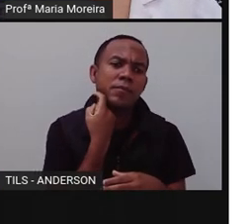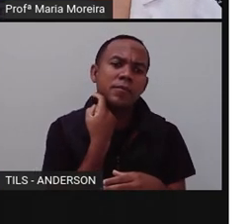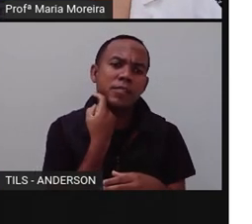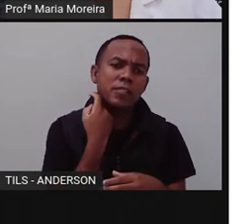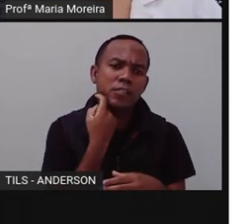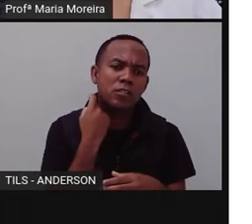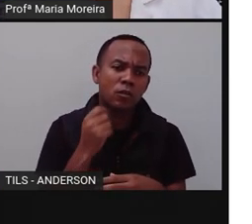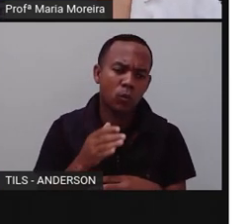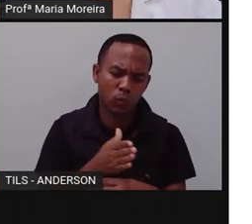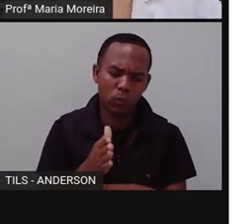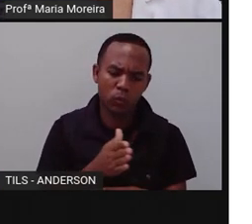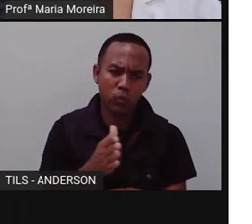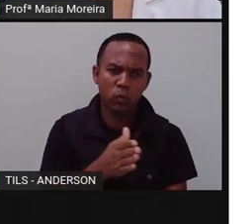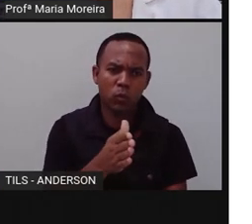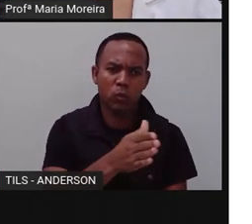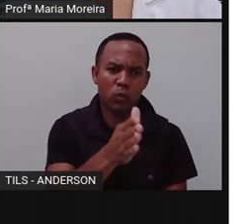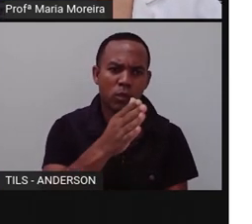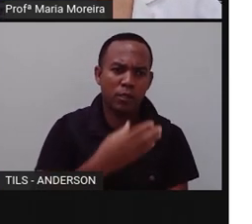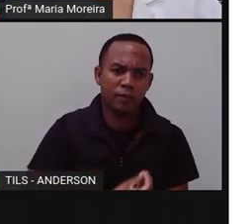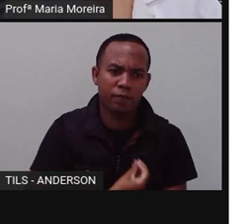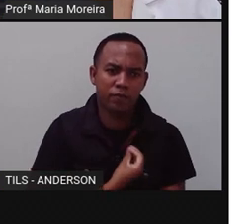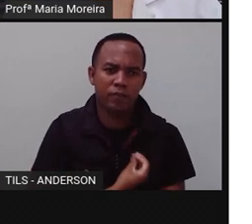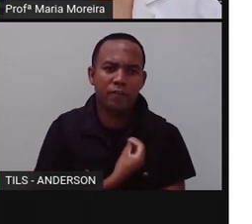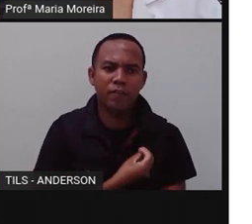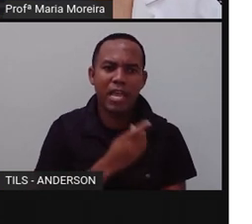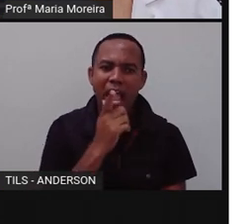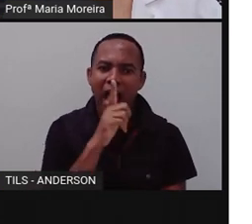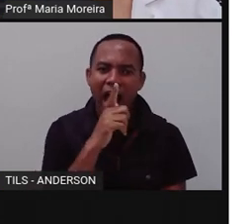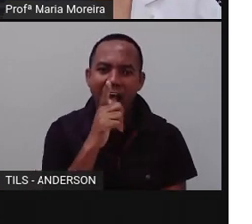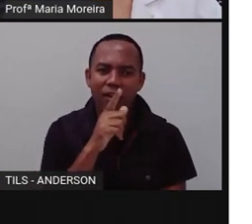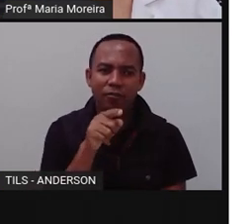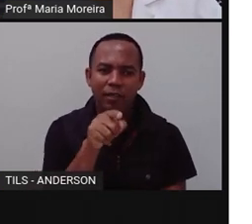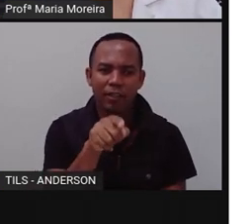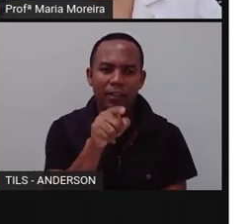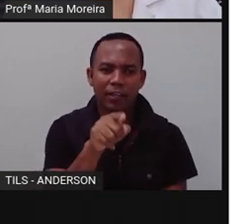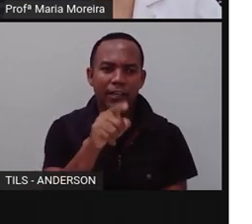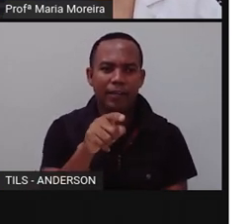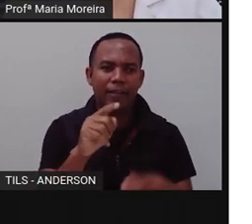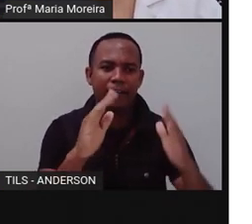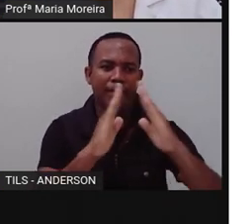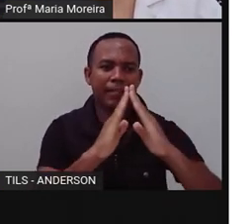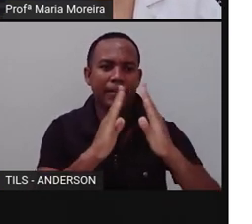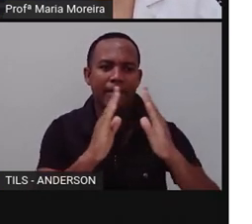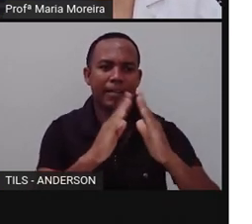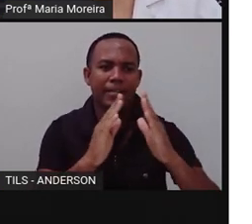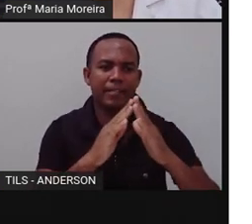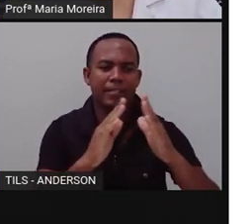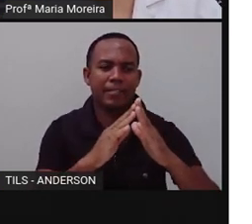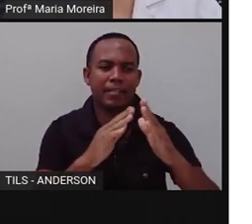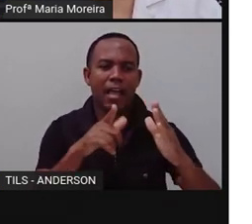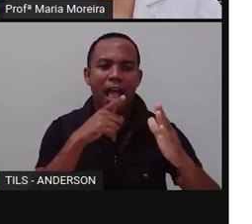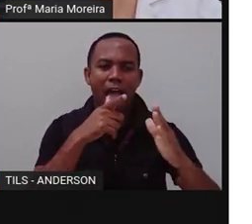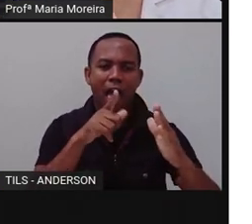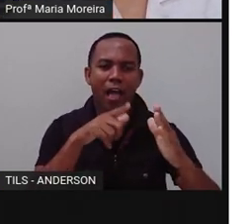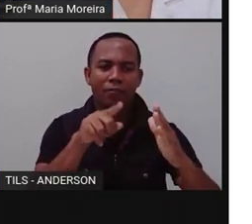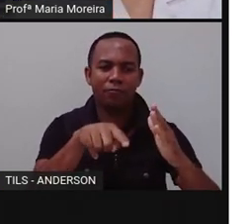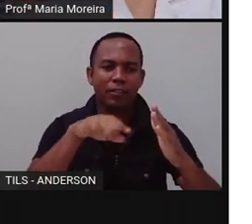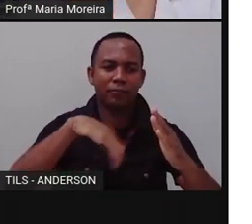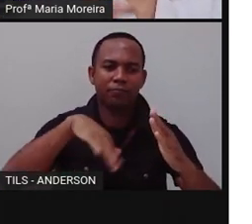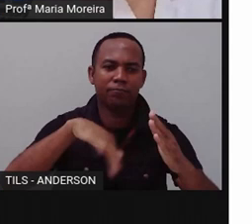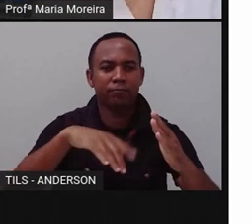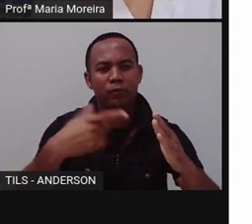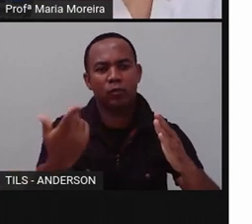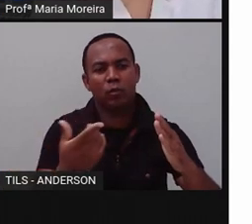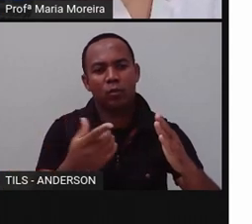Por exemplo, vivem na água. E por isso, dizemos que seu habitat, ele é aquático. Seja